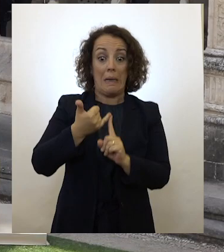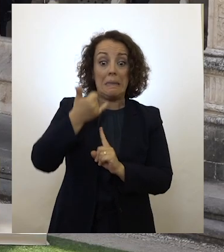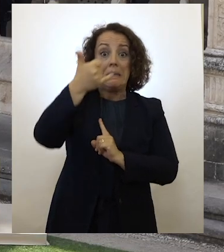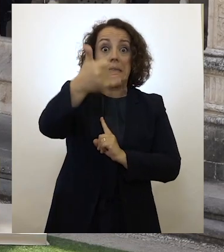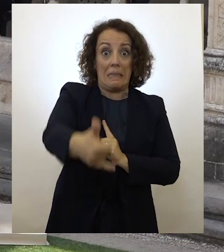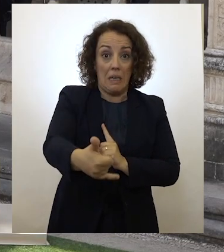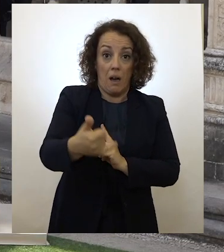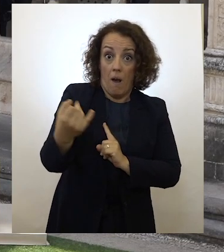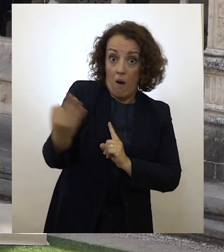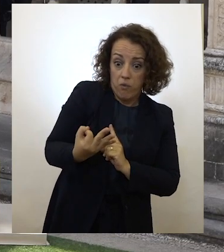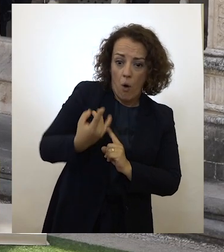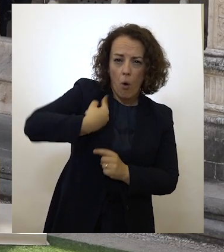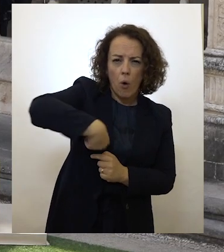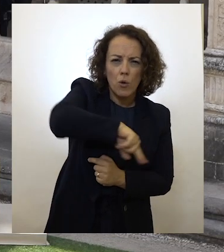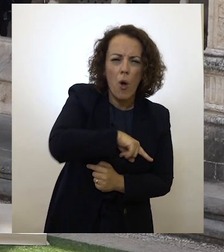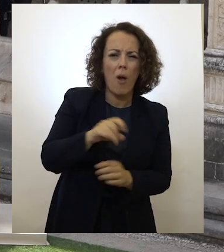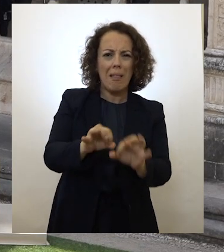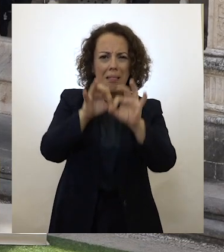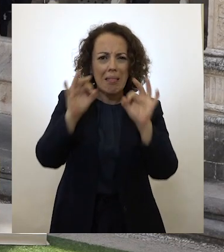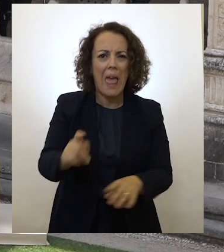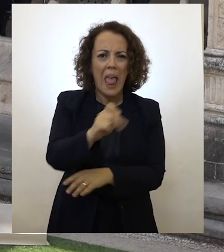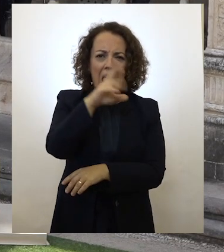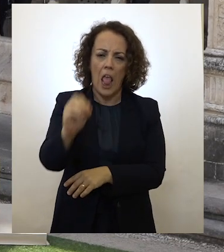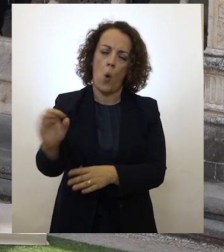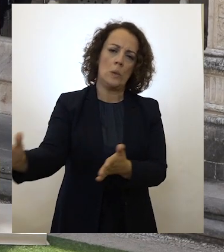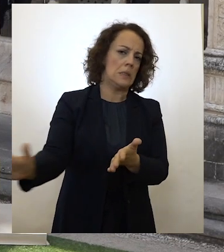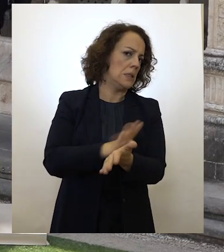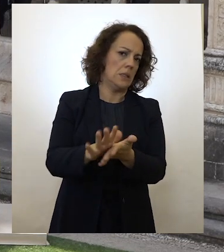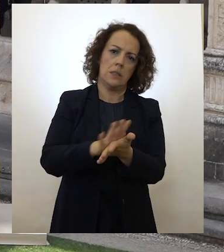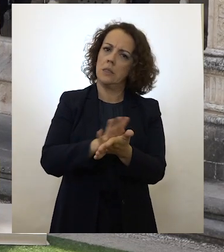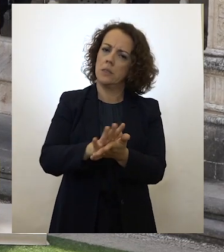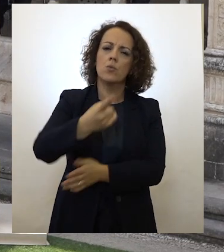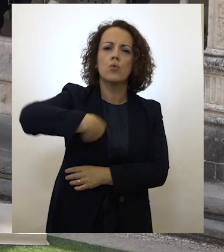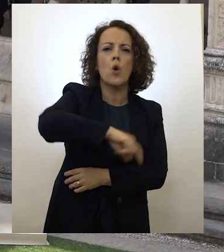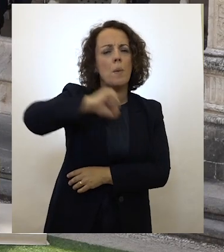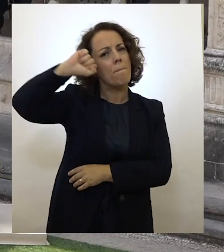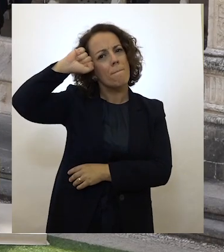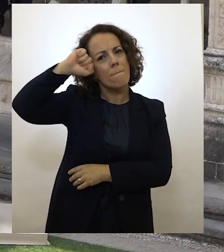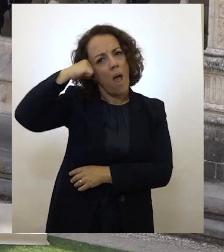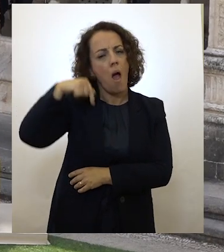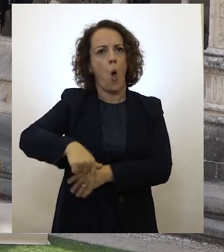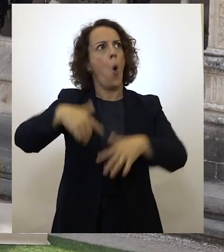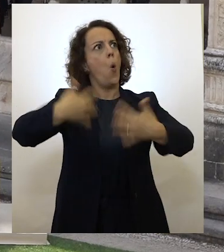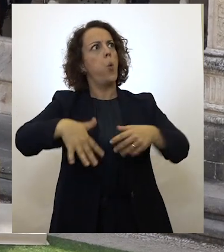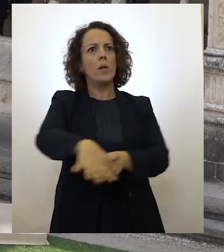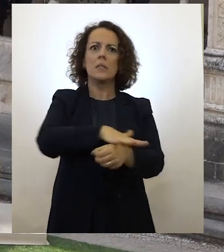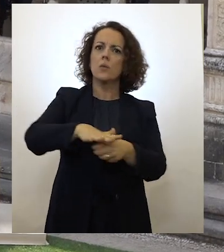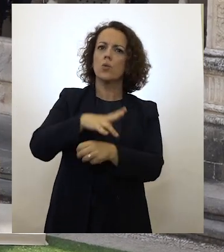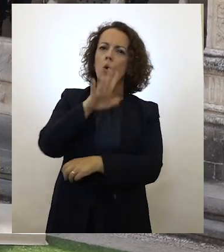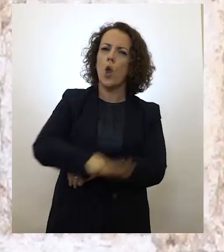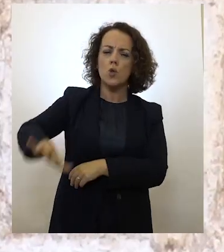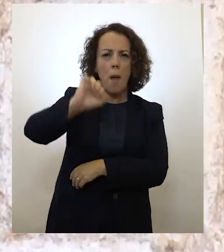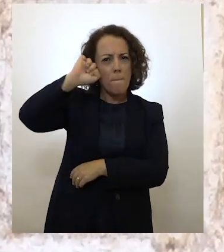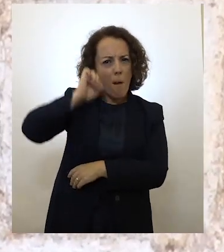não cometeremos o mesmo erro. Não desperdiçaremos o frémito nacional que vivemos.